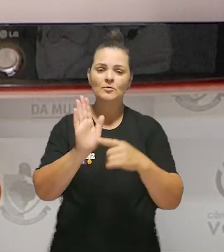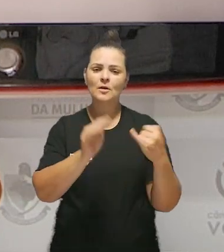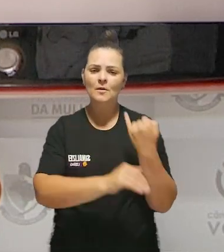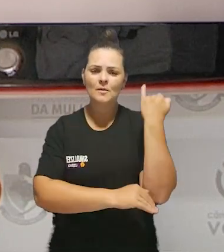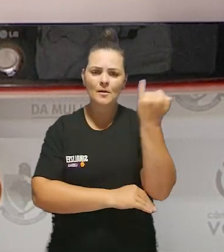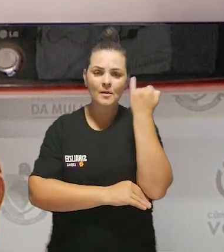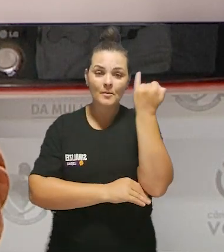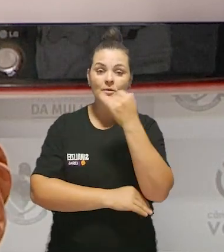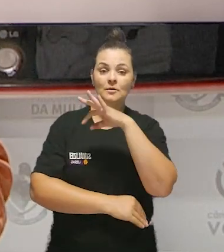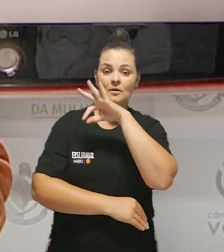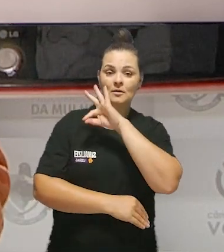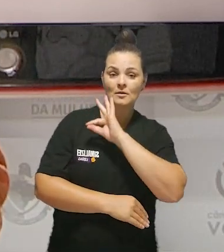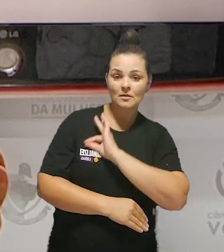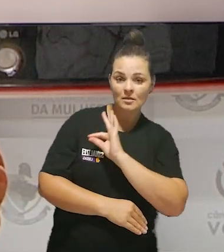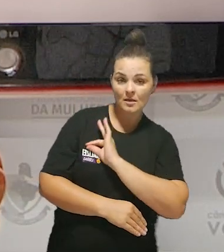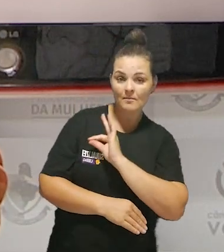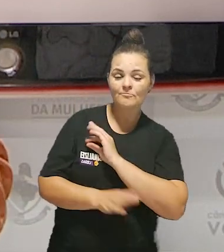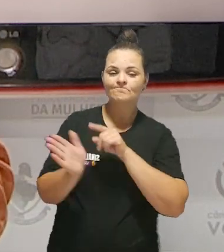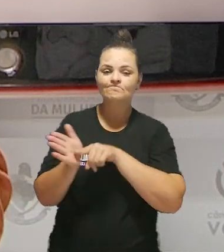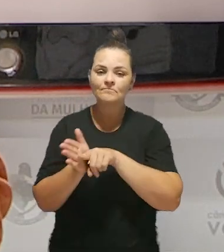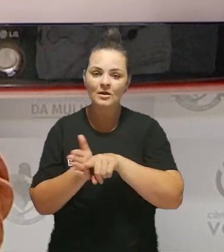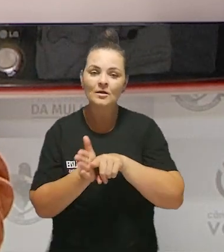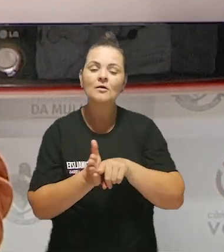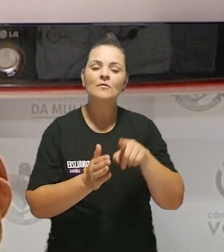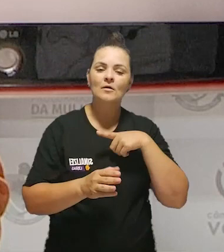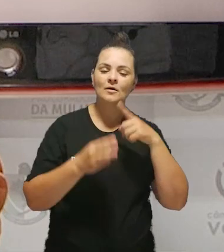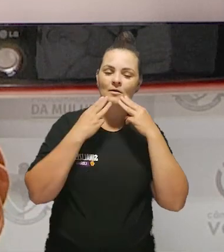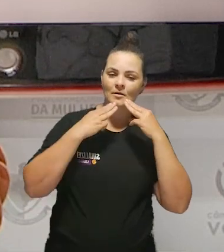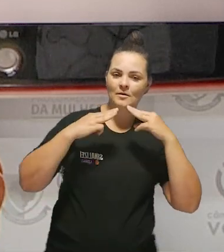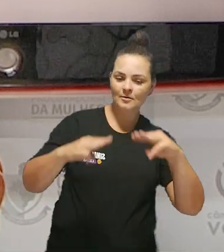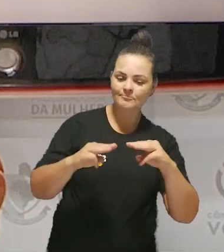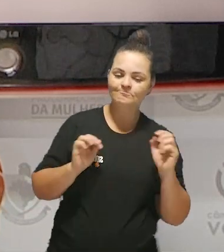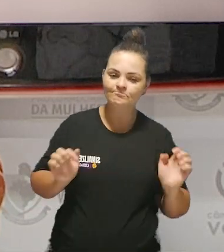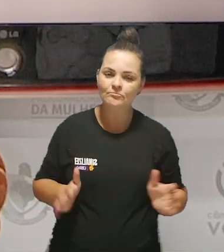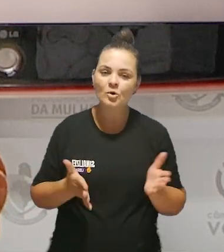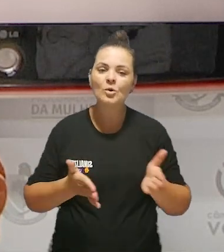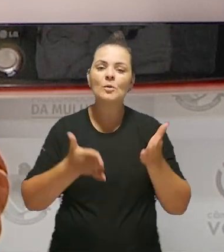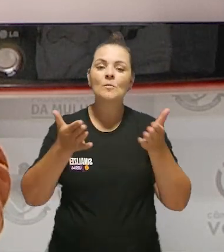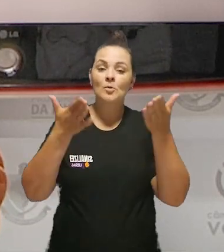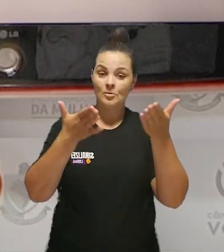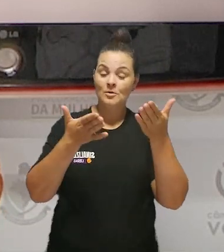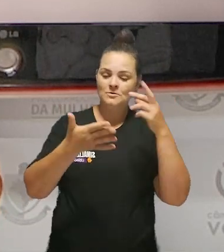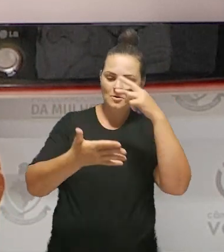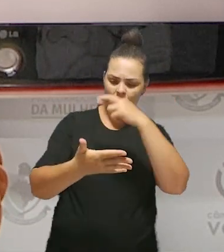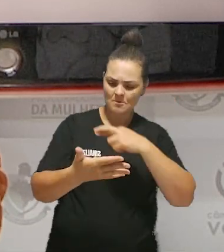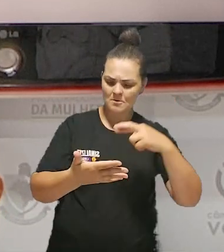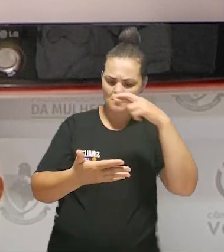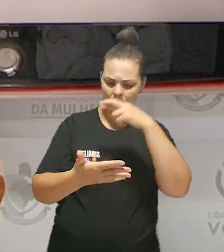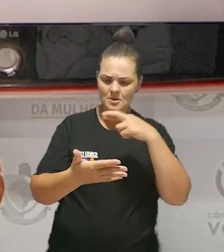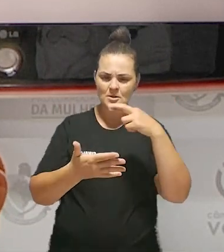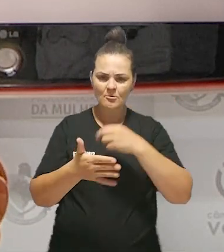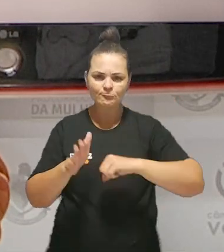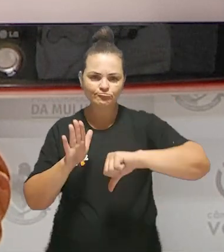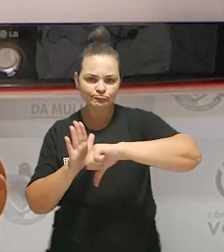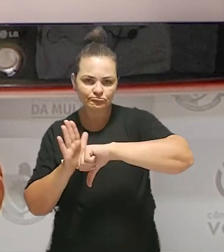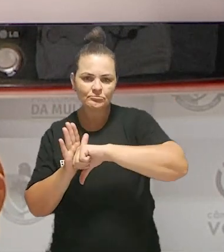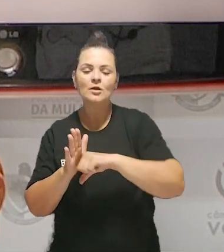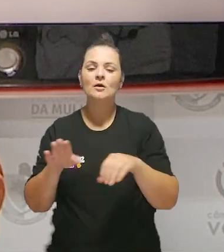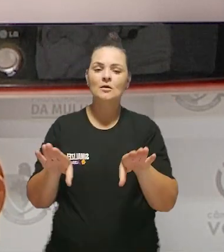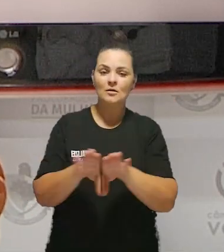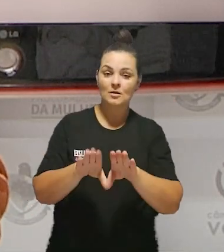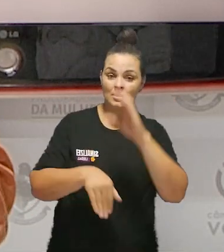importância do trabalho da Polícia Científica, que tem como missão promover perícias de natureza criminal e